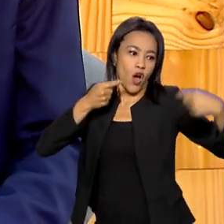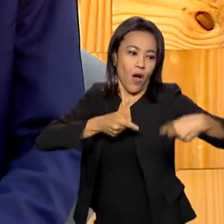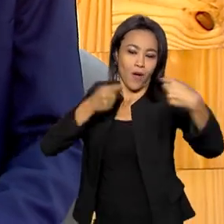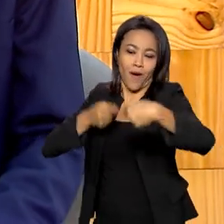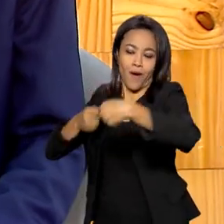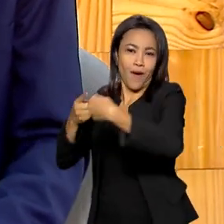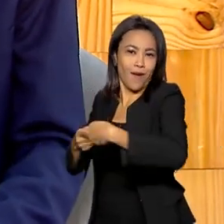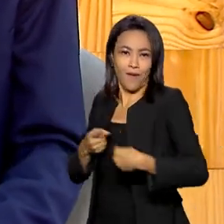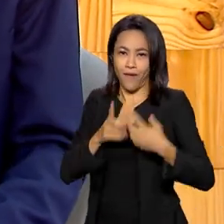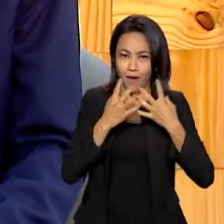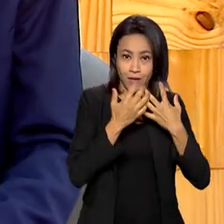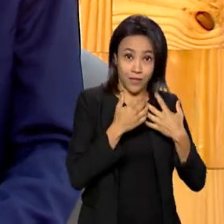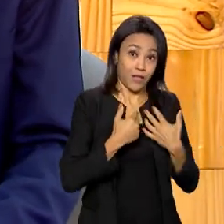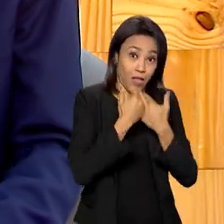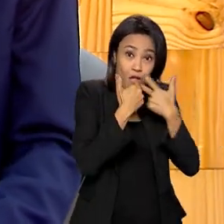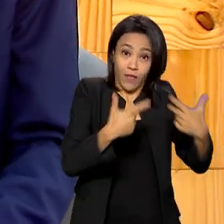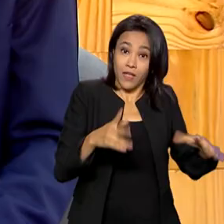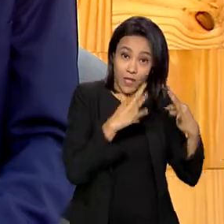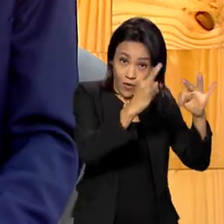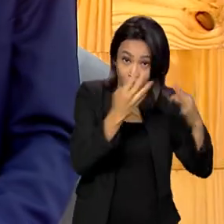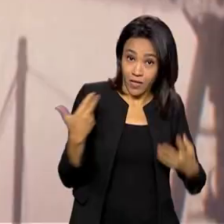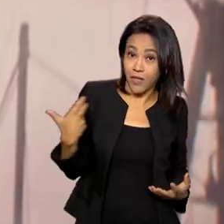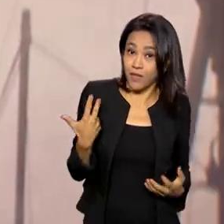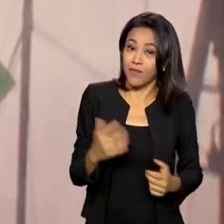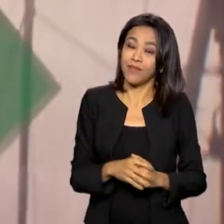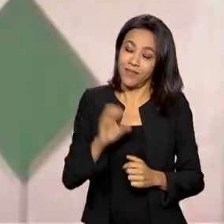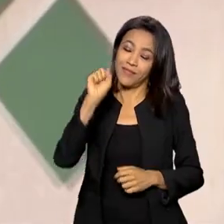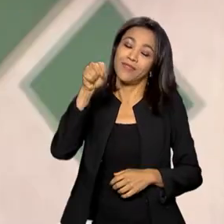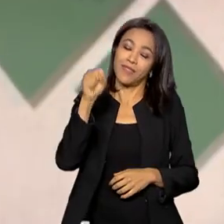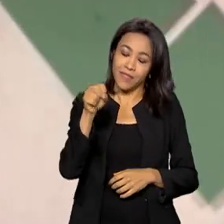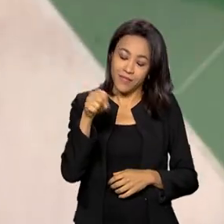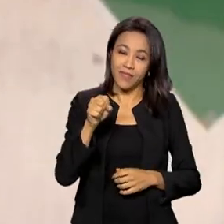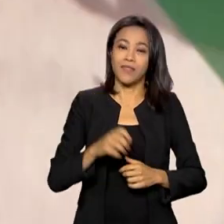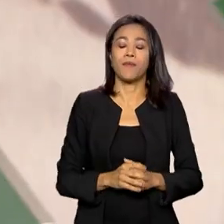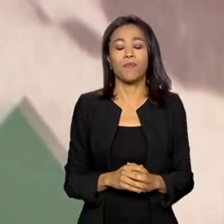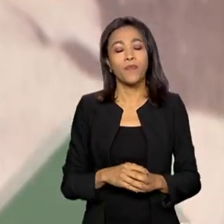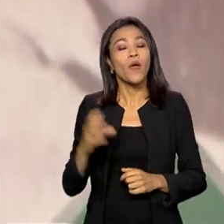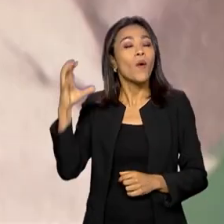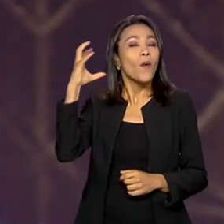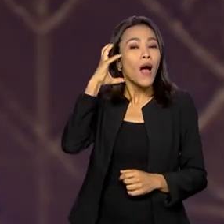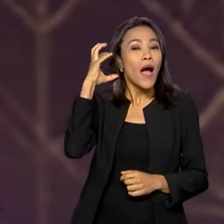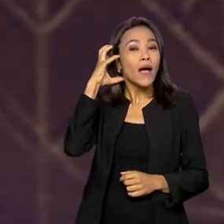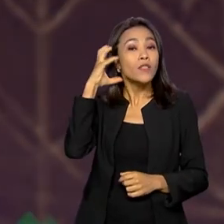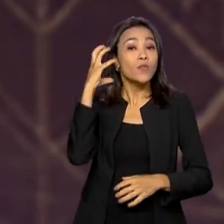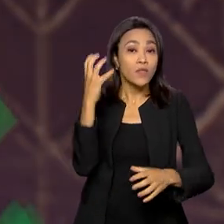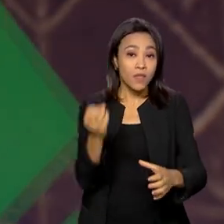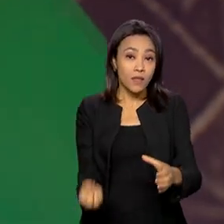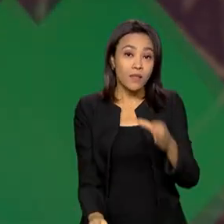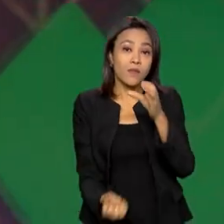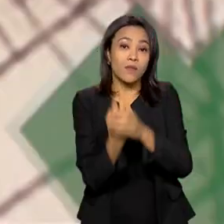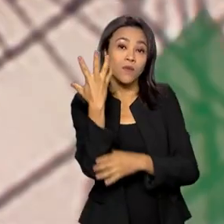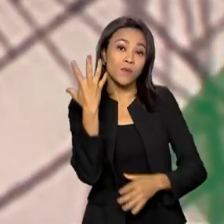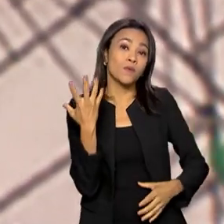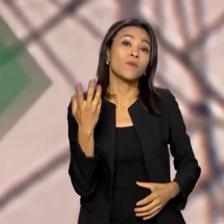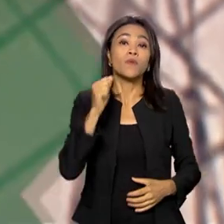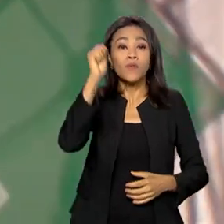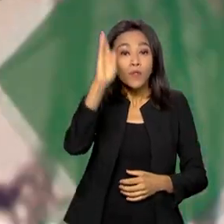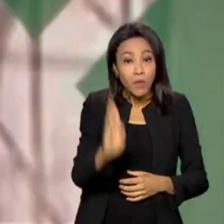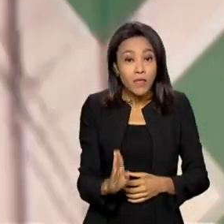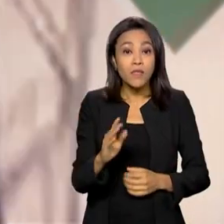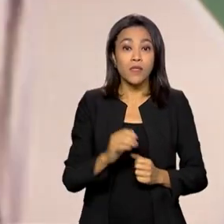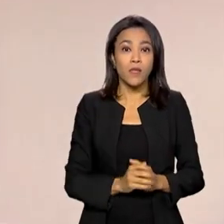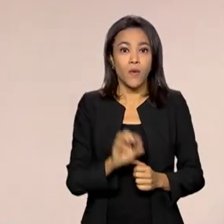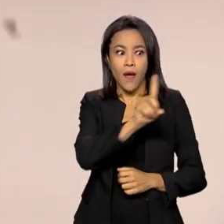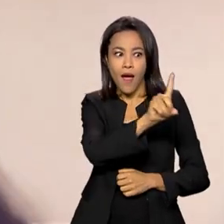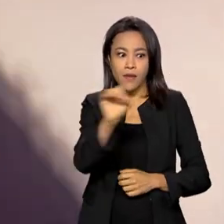novidades tecnológicas que surgem. Seria mais ou menos isso? Exato. Exato. O rádio, quando ele surge no Brasil, há